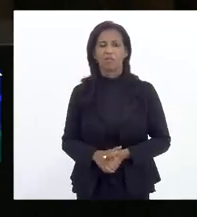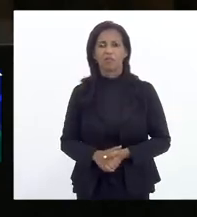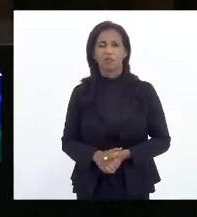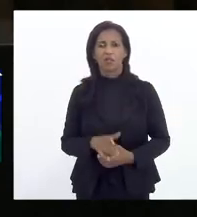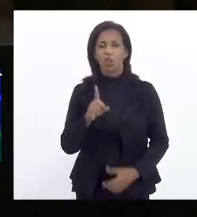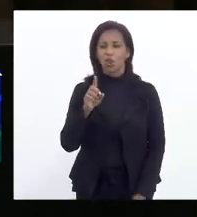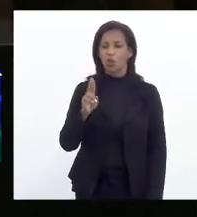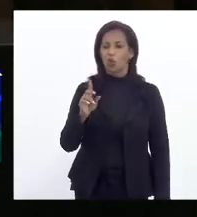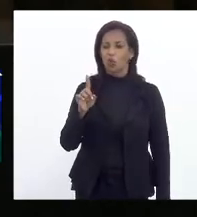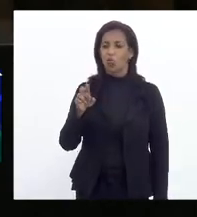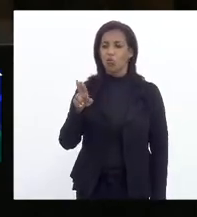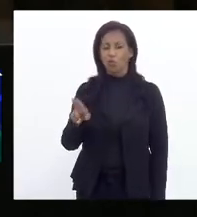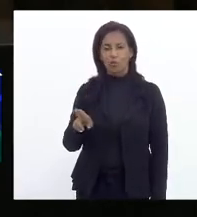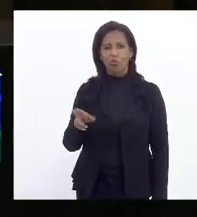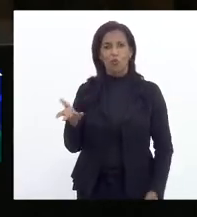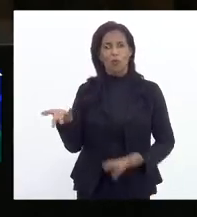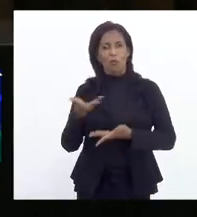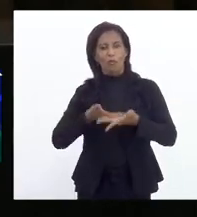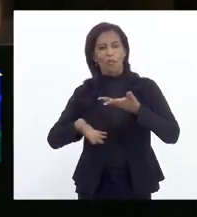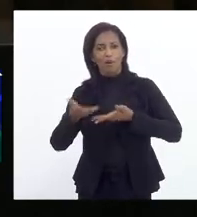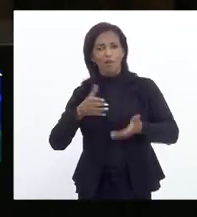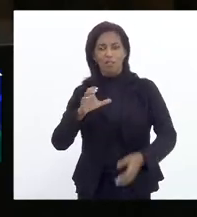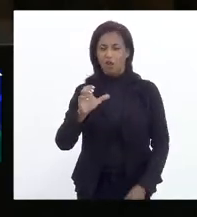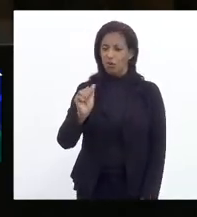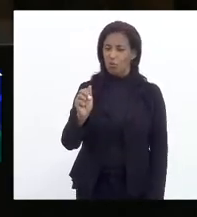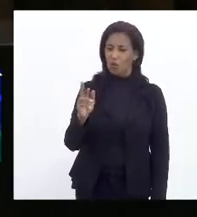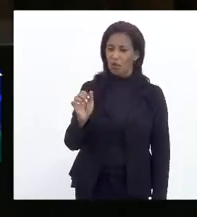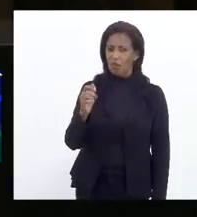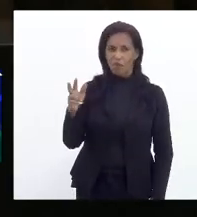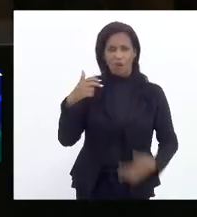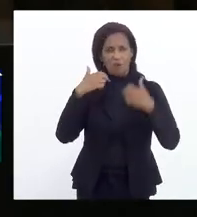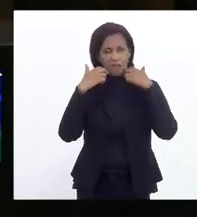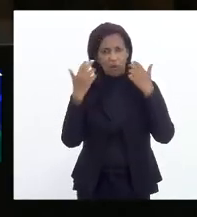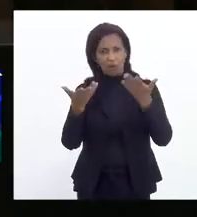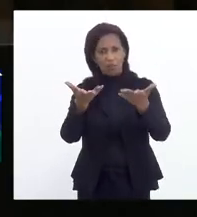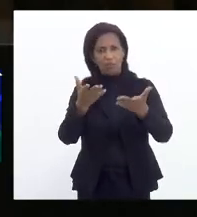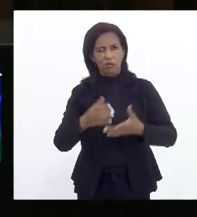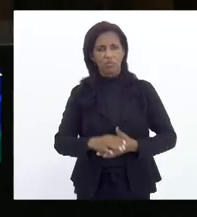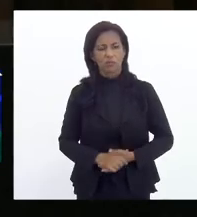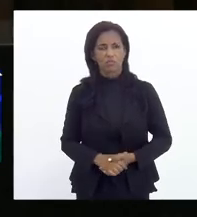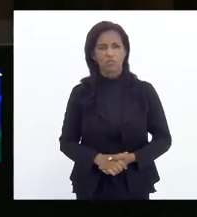Dudu, parceiro do Sérgio Cabral, é vergonhoso isso.